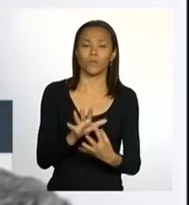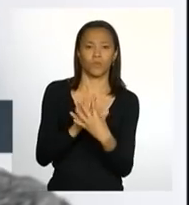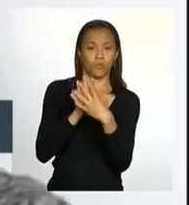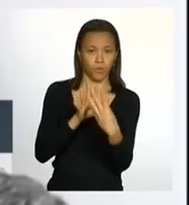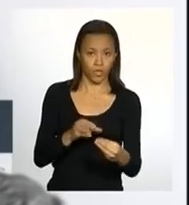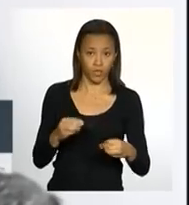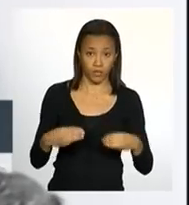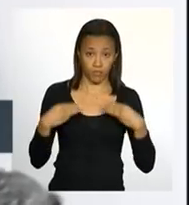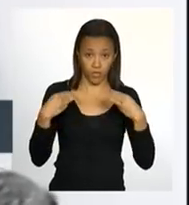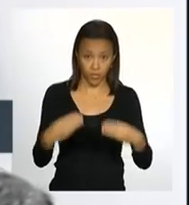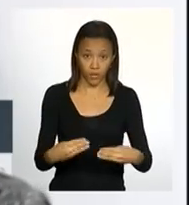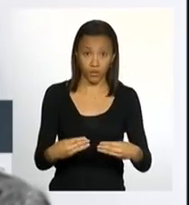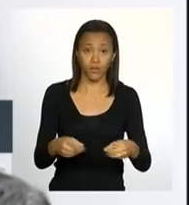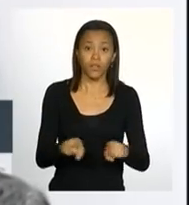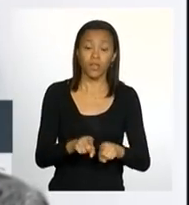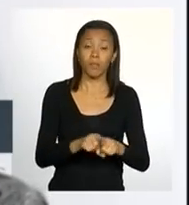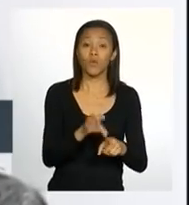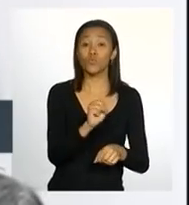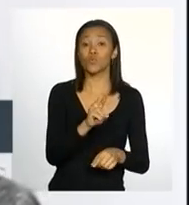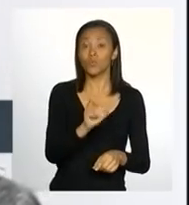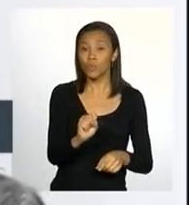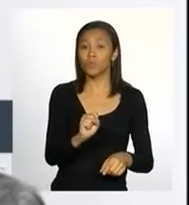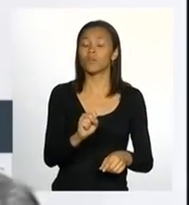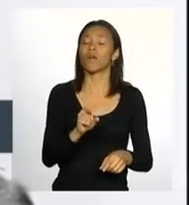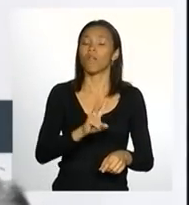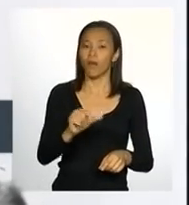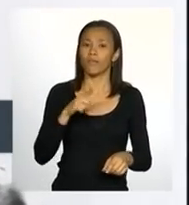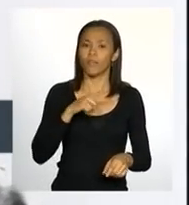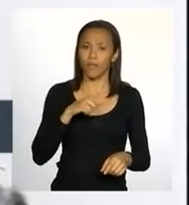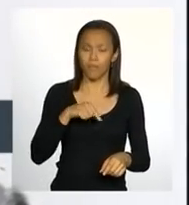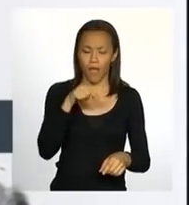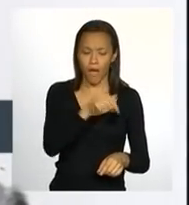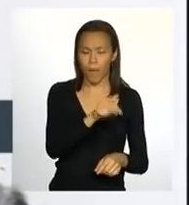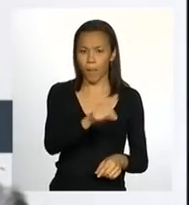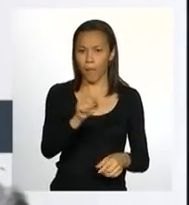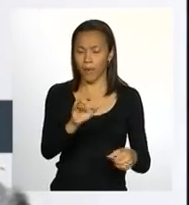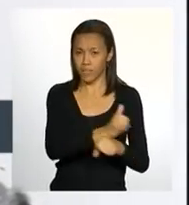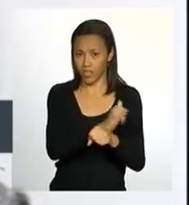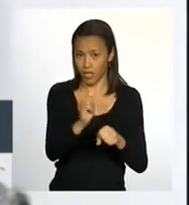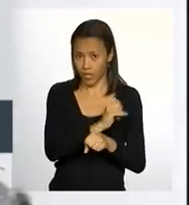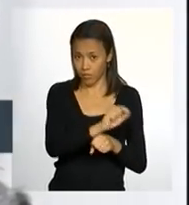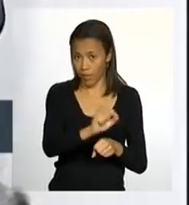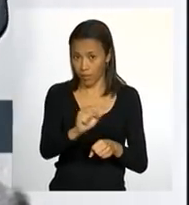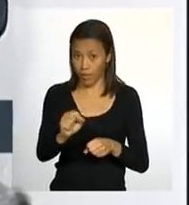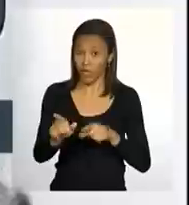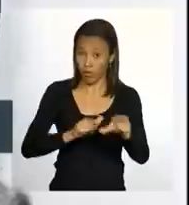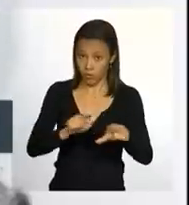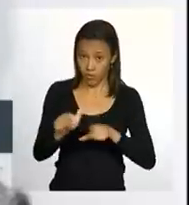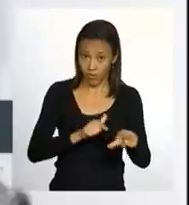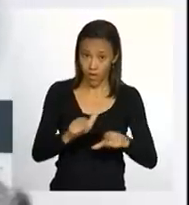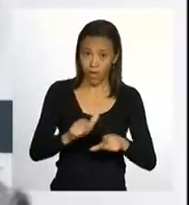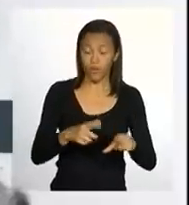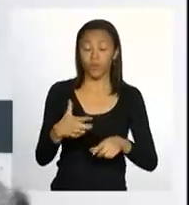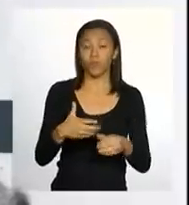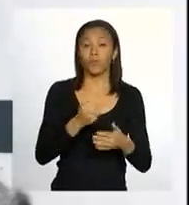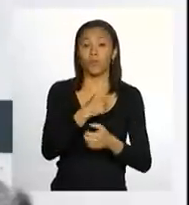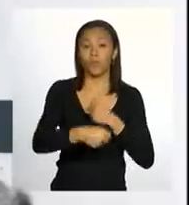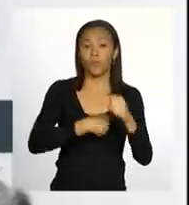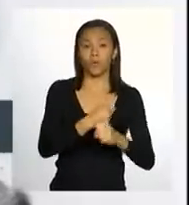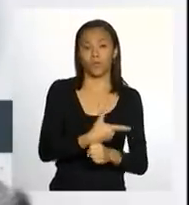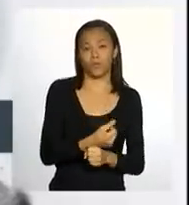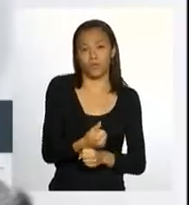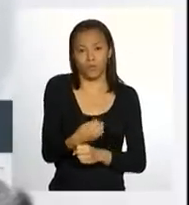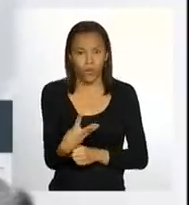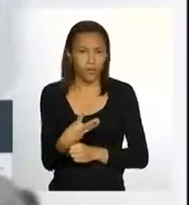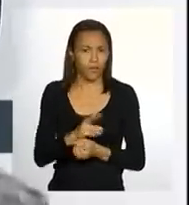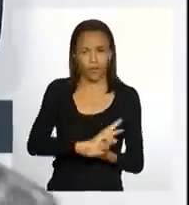a Força Nacional do SUS terá para essas ações de preparação do plano de ação a partir do ano de 2013, além